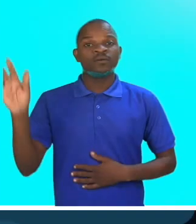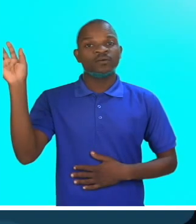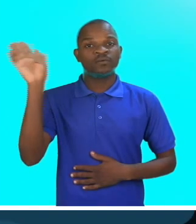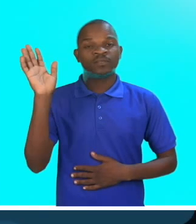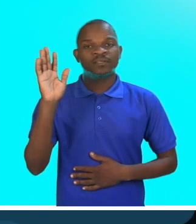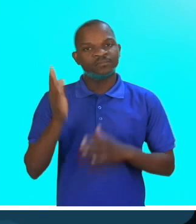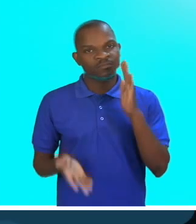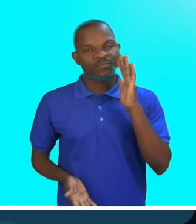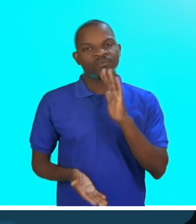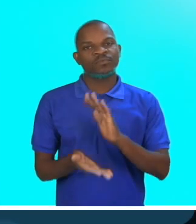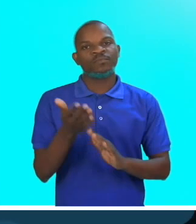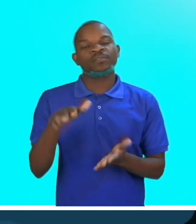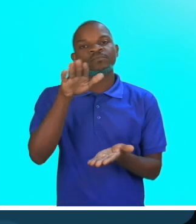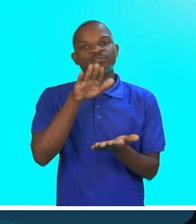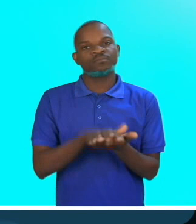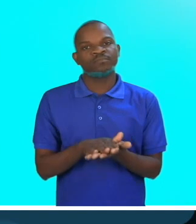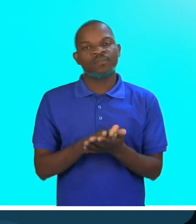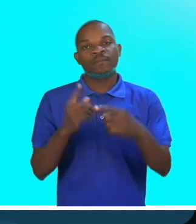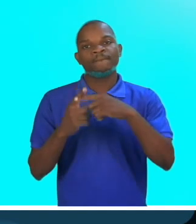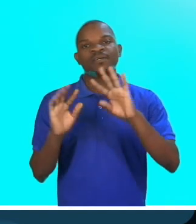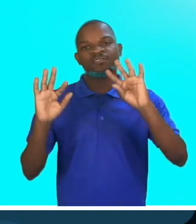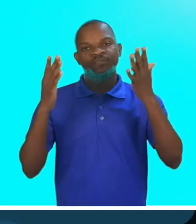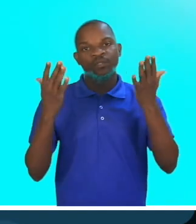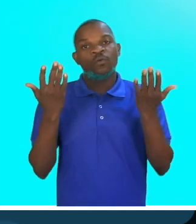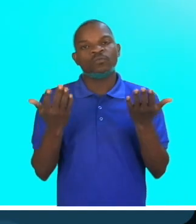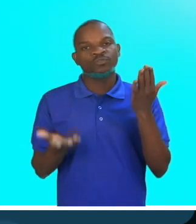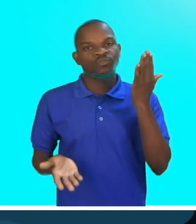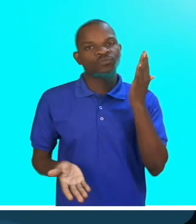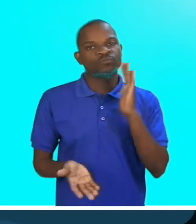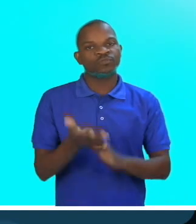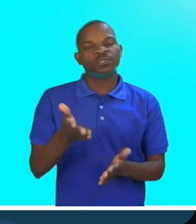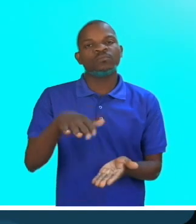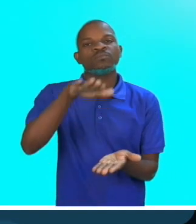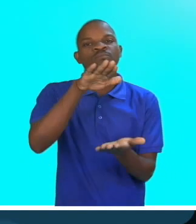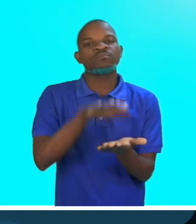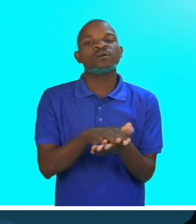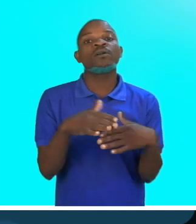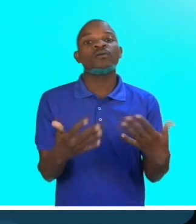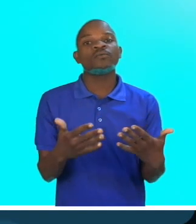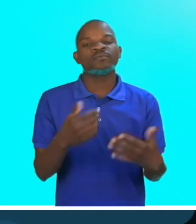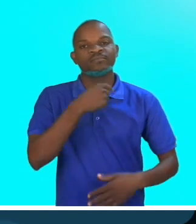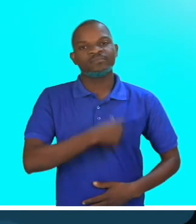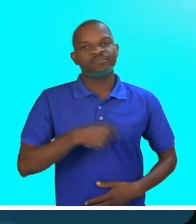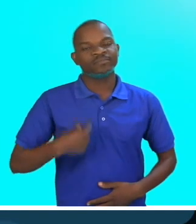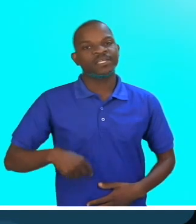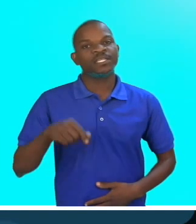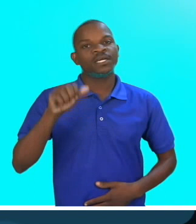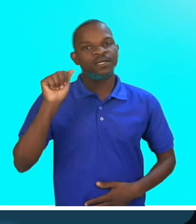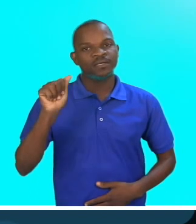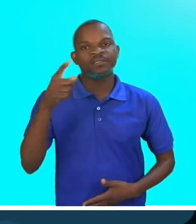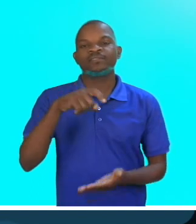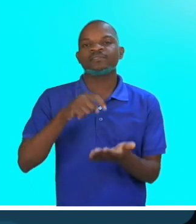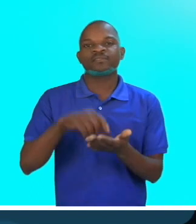Olá, está no ar o teu espaço Mais Vida. Hoje viemos ao bairro de Machaqueme, na